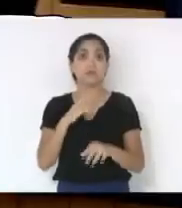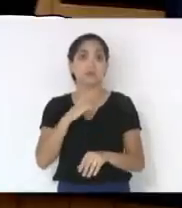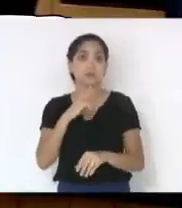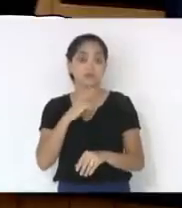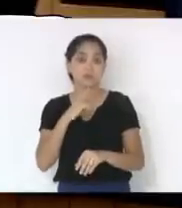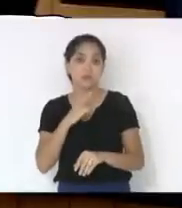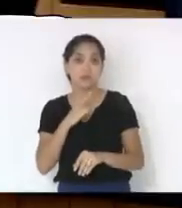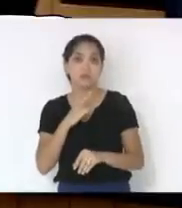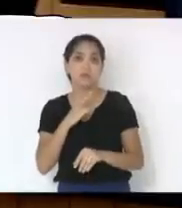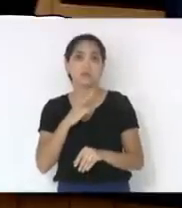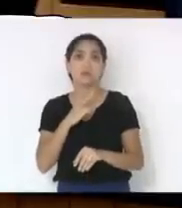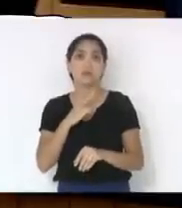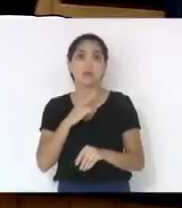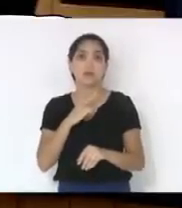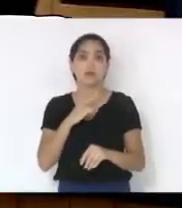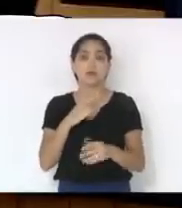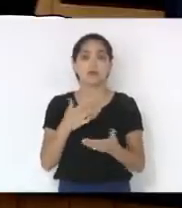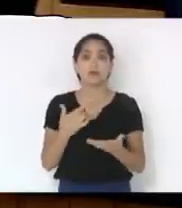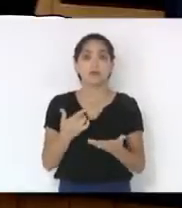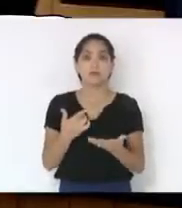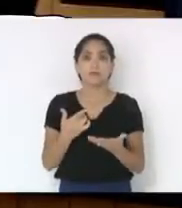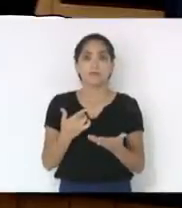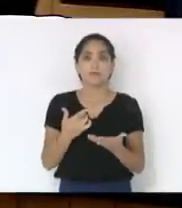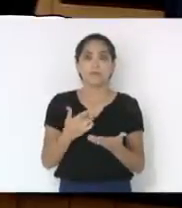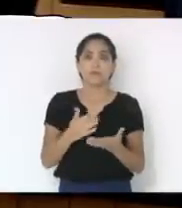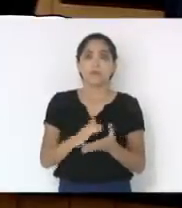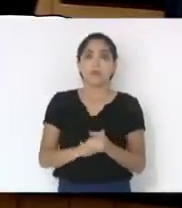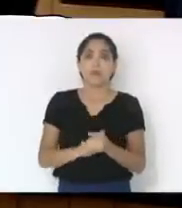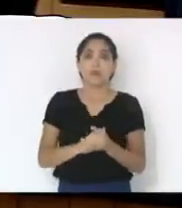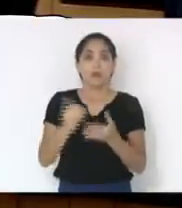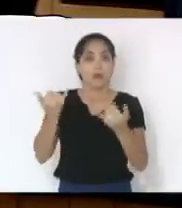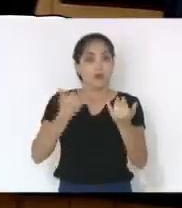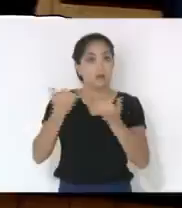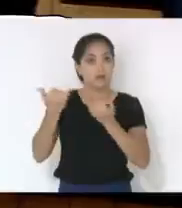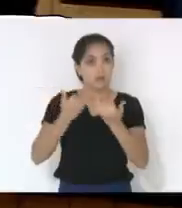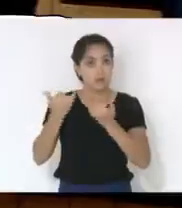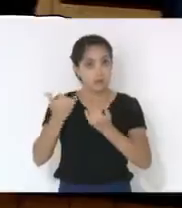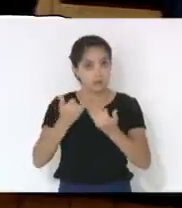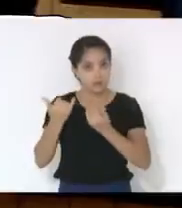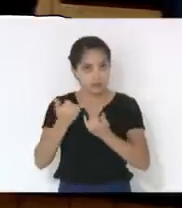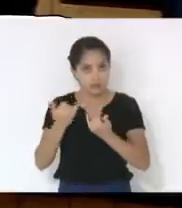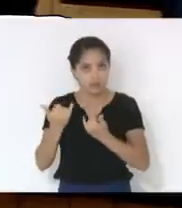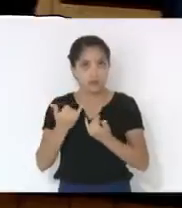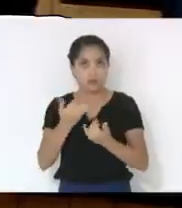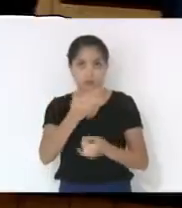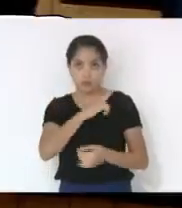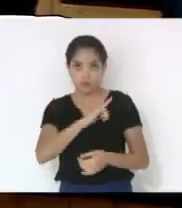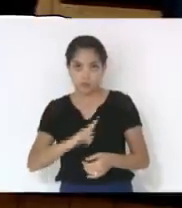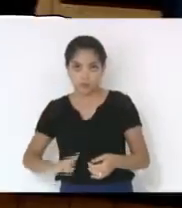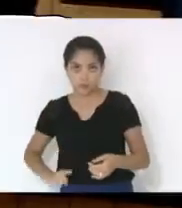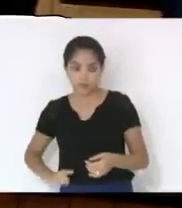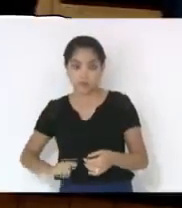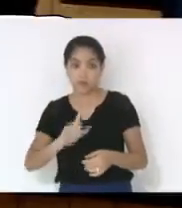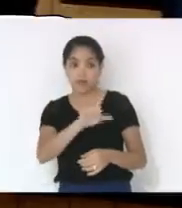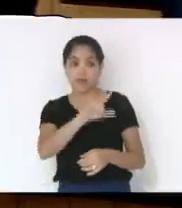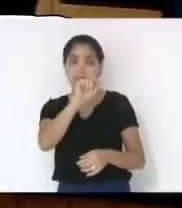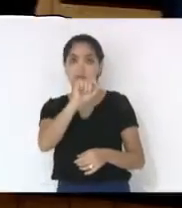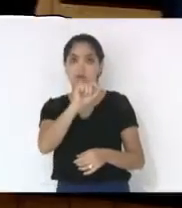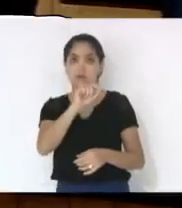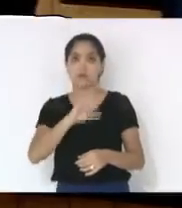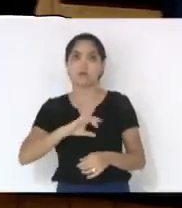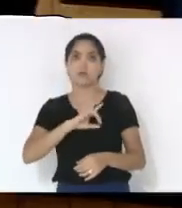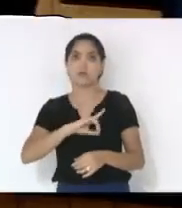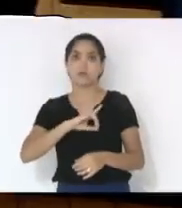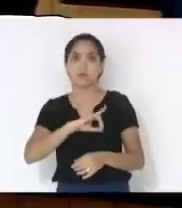já a informação pelo novo governador que escolheu o delegado Paulo Coerich